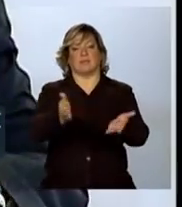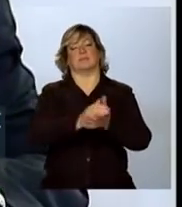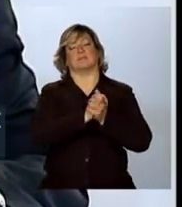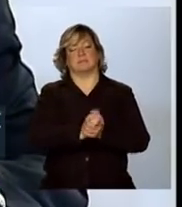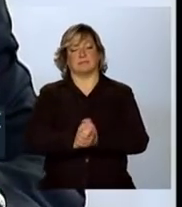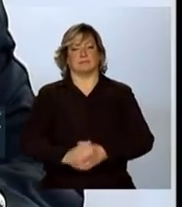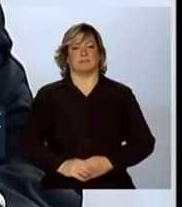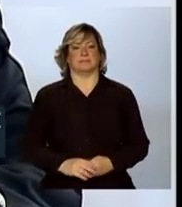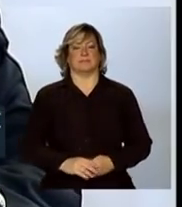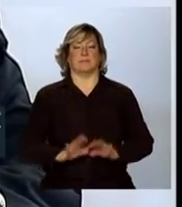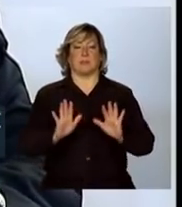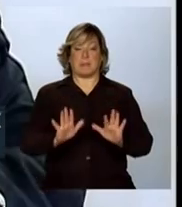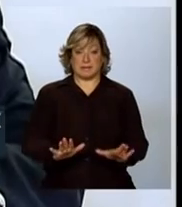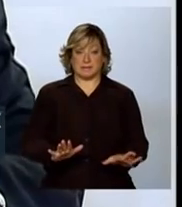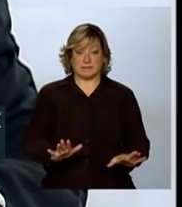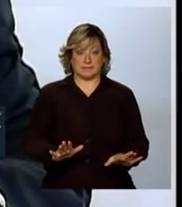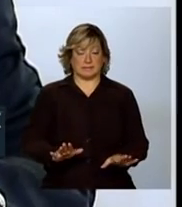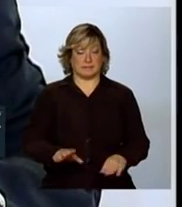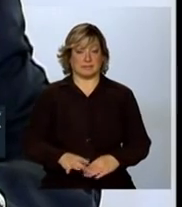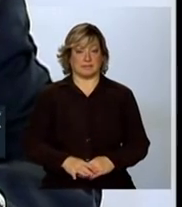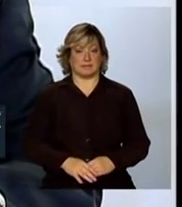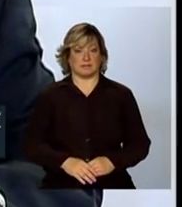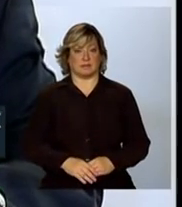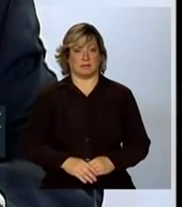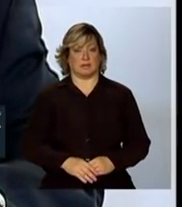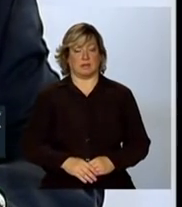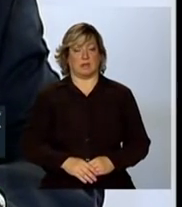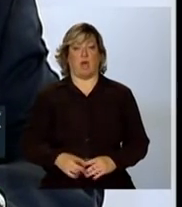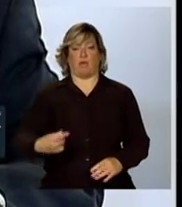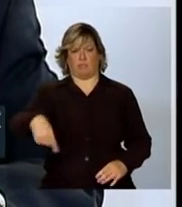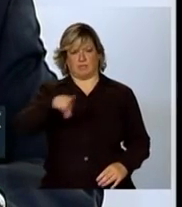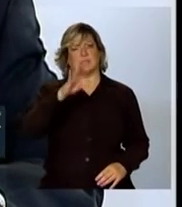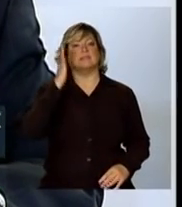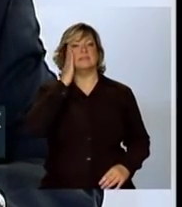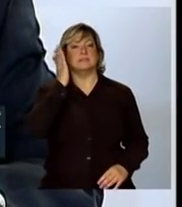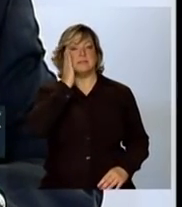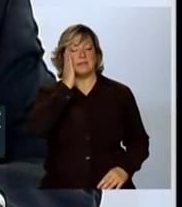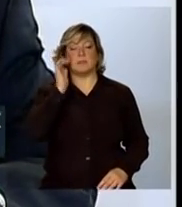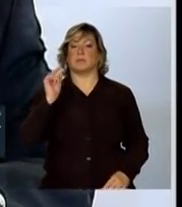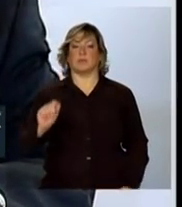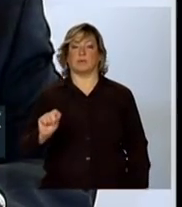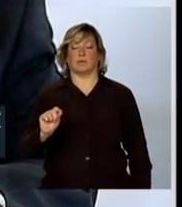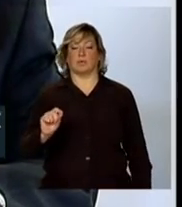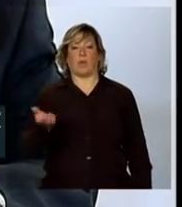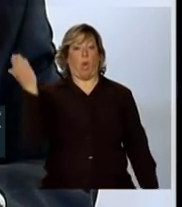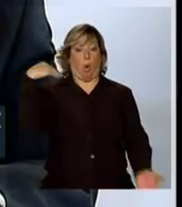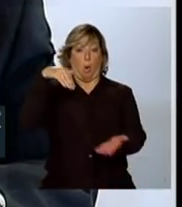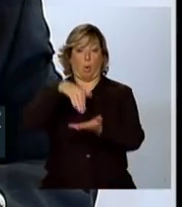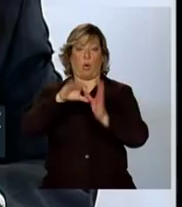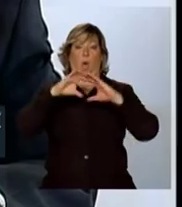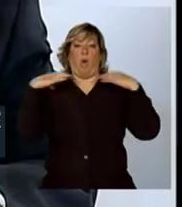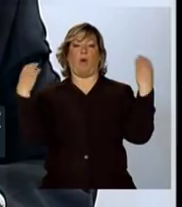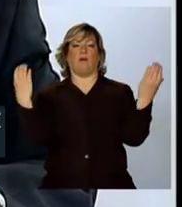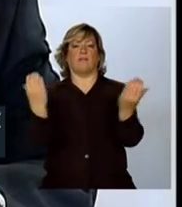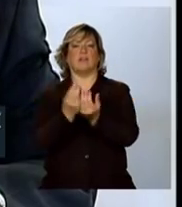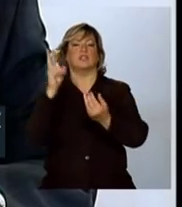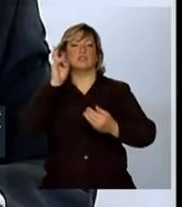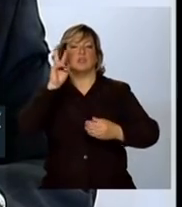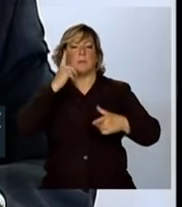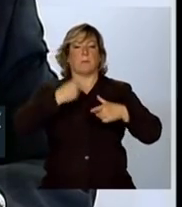aqui. Mas, vocês sabem que na última conferência sanitaria,